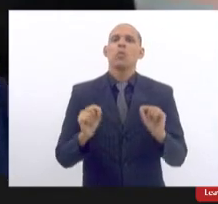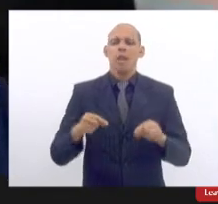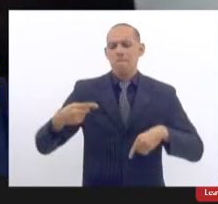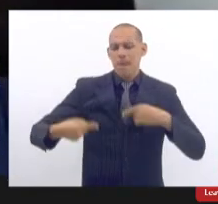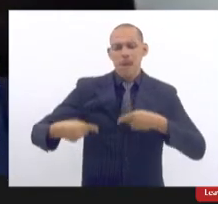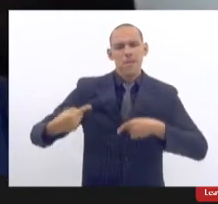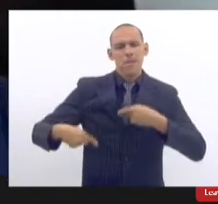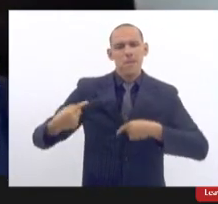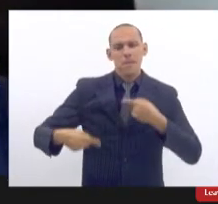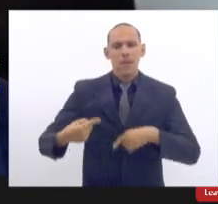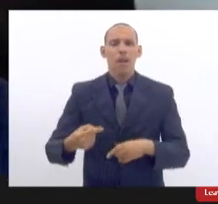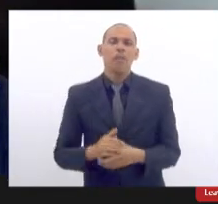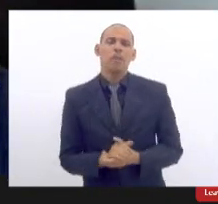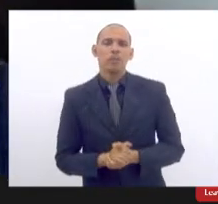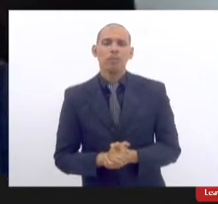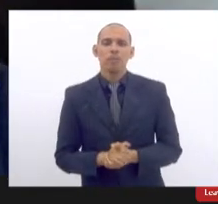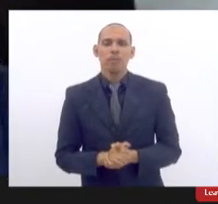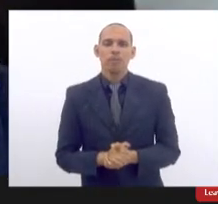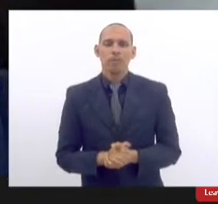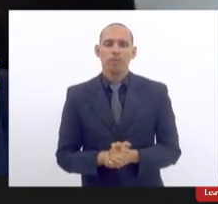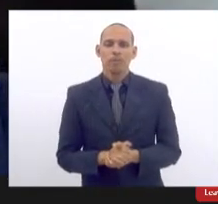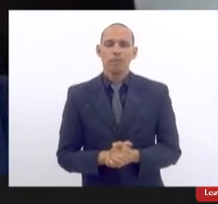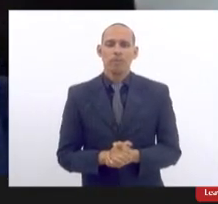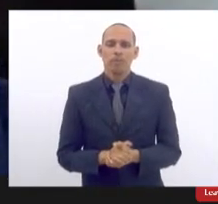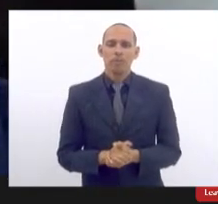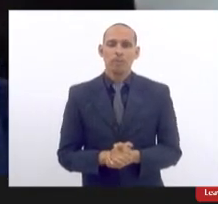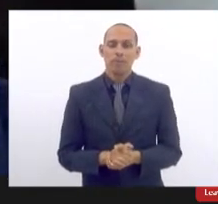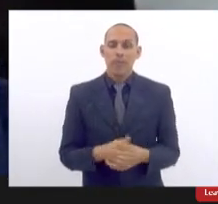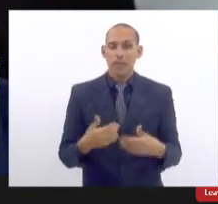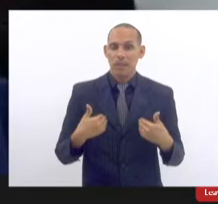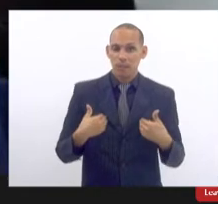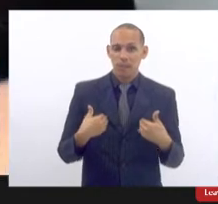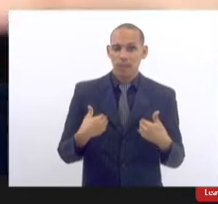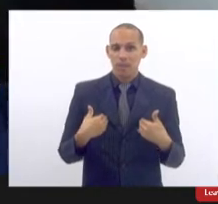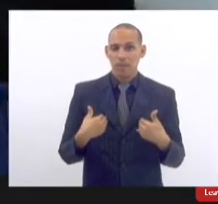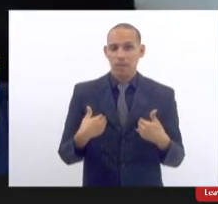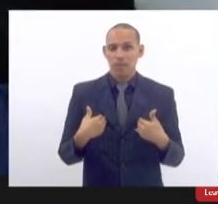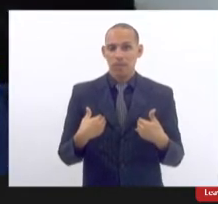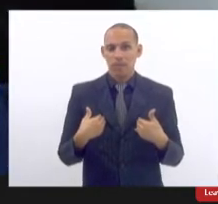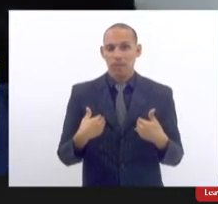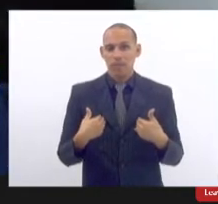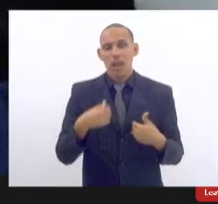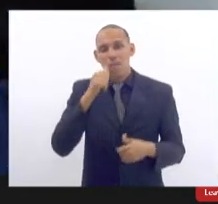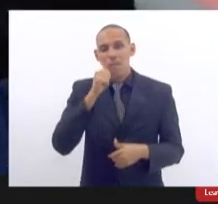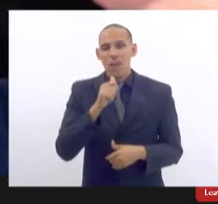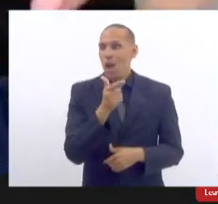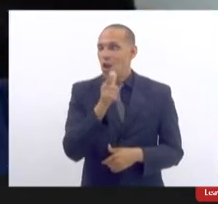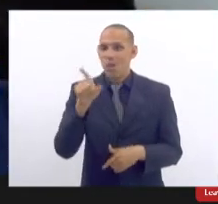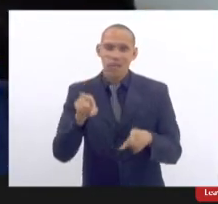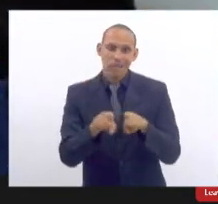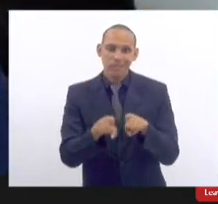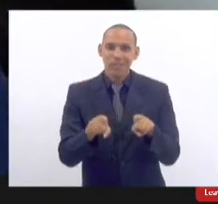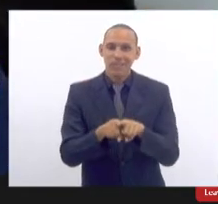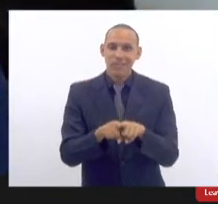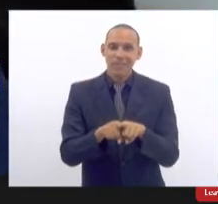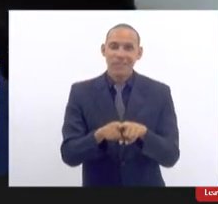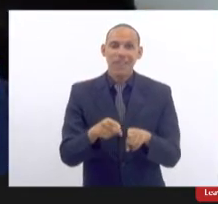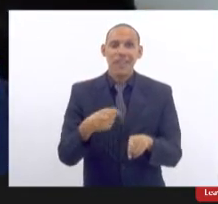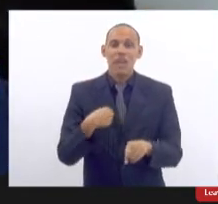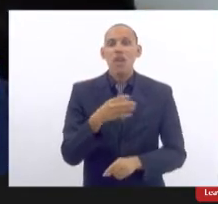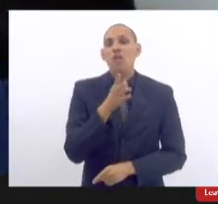debate ter esse tipo de discussão eu como inúmeras mulheres só tive